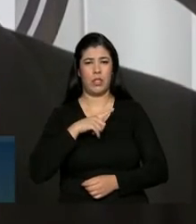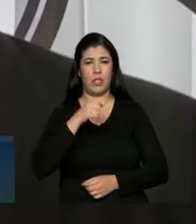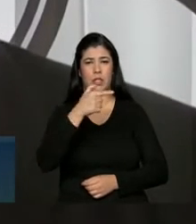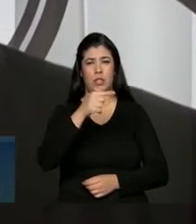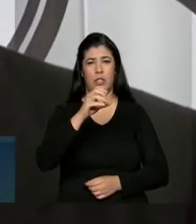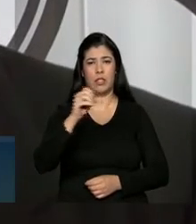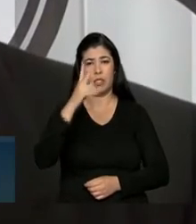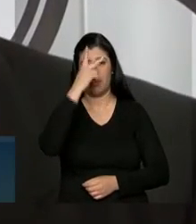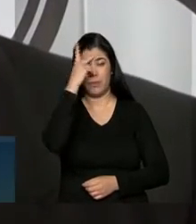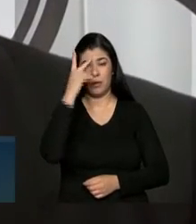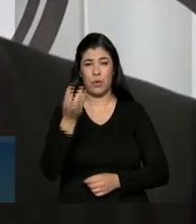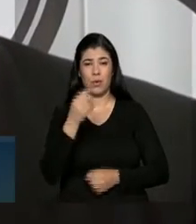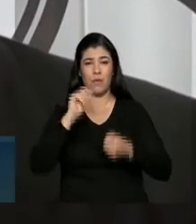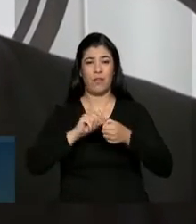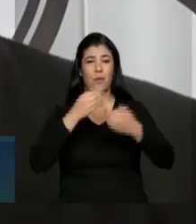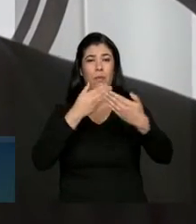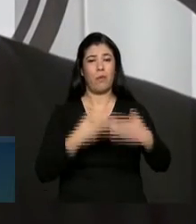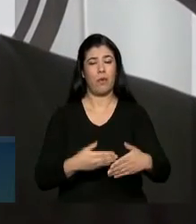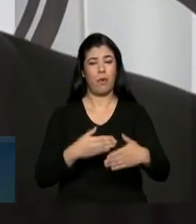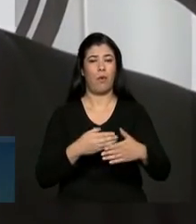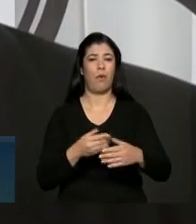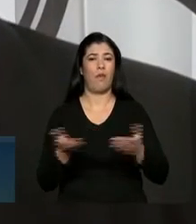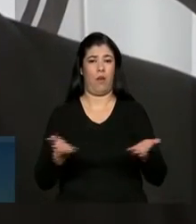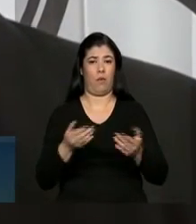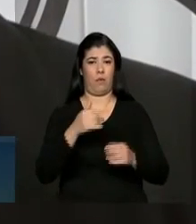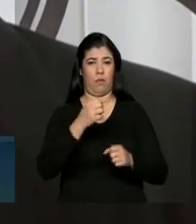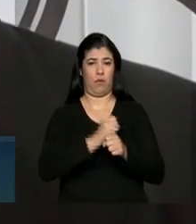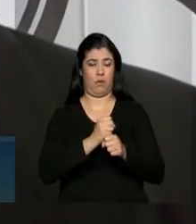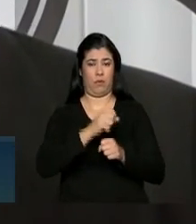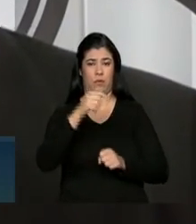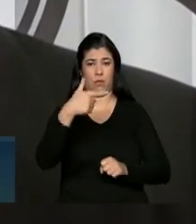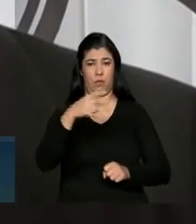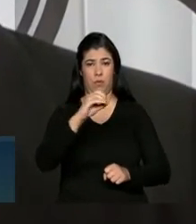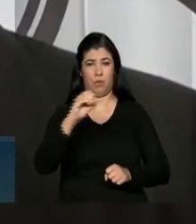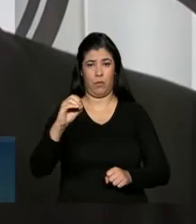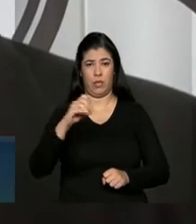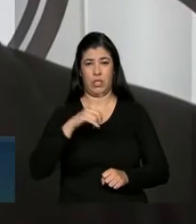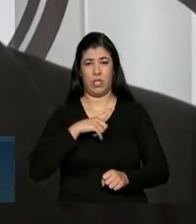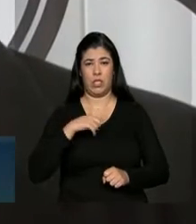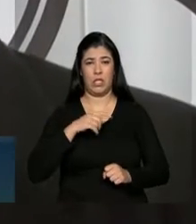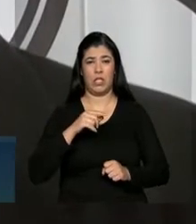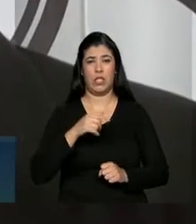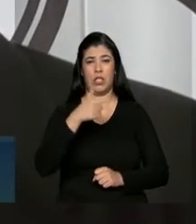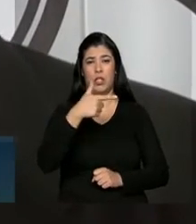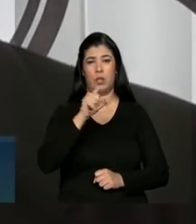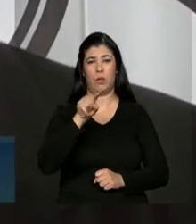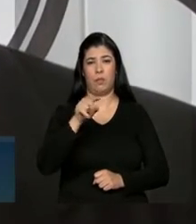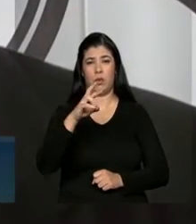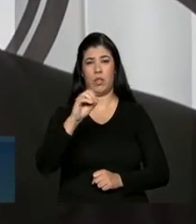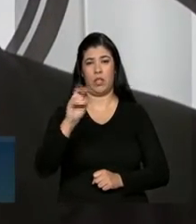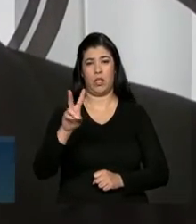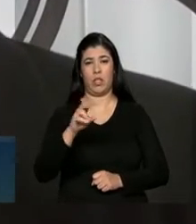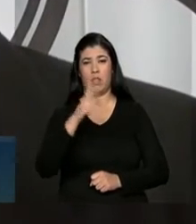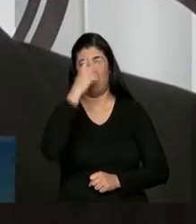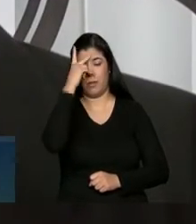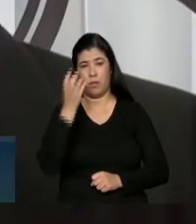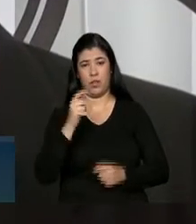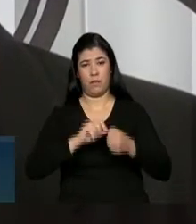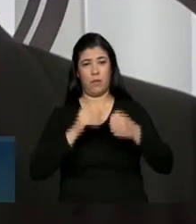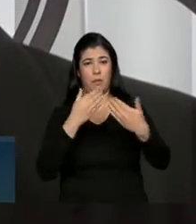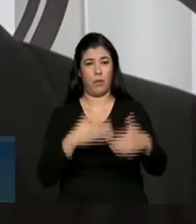700 candidatos. Nos anos 2000, nós tínhamos cerca de 2.500 candidatos. E o nosso último concurso,